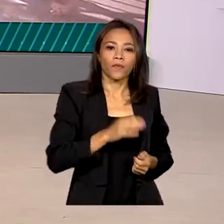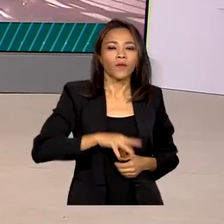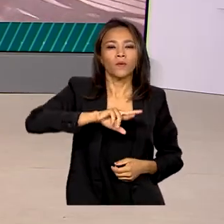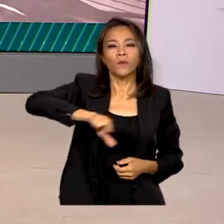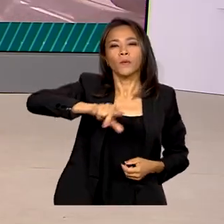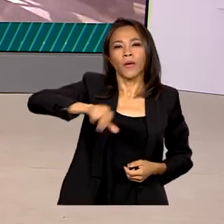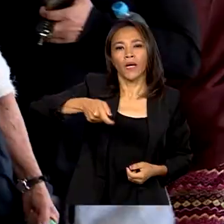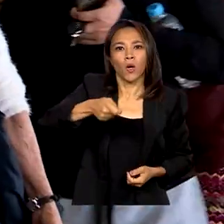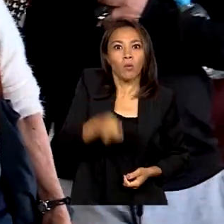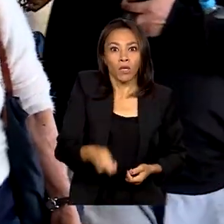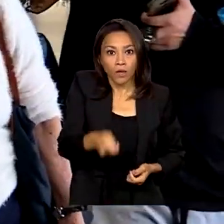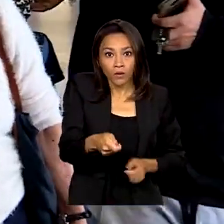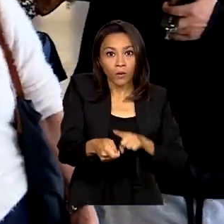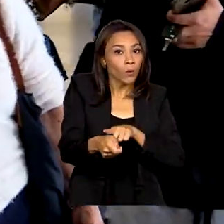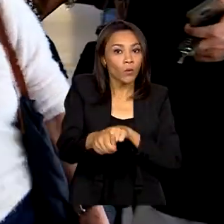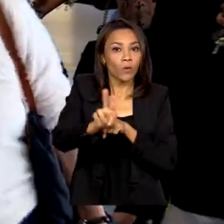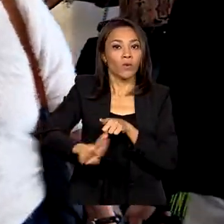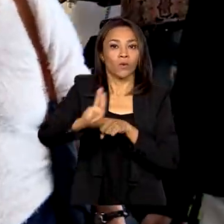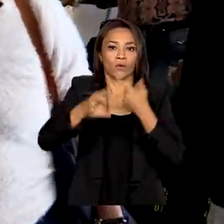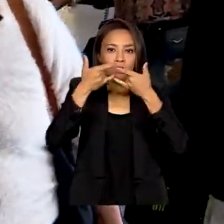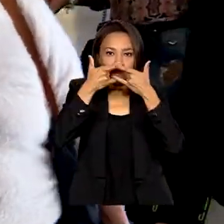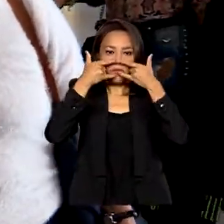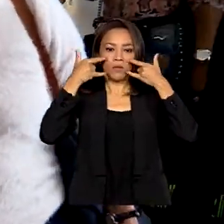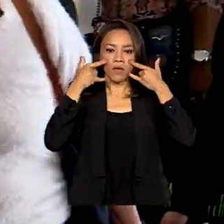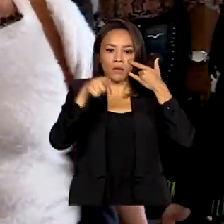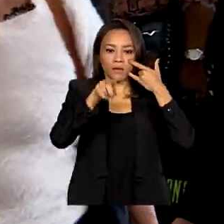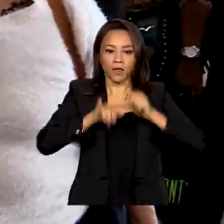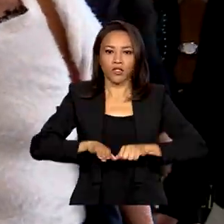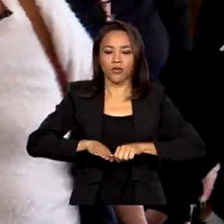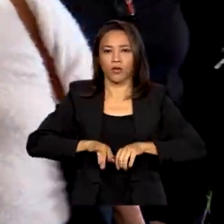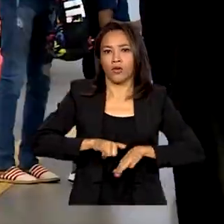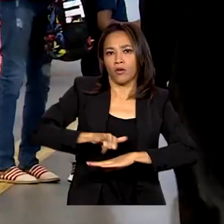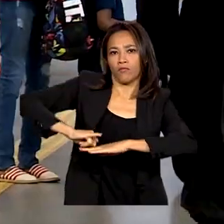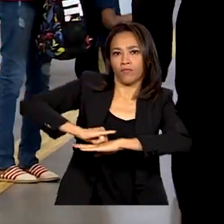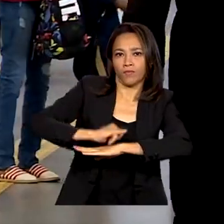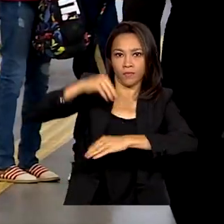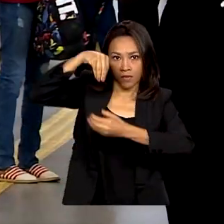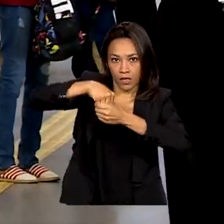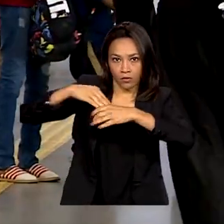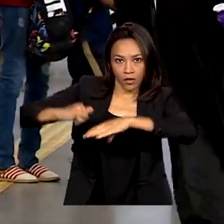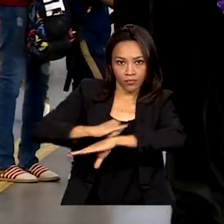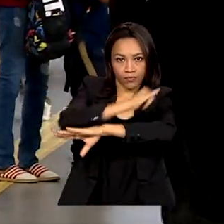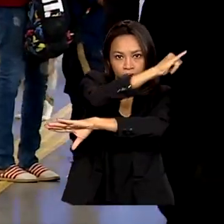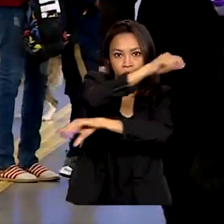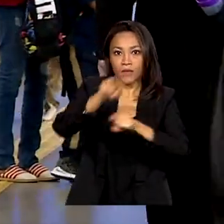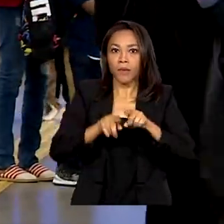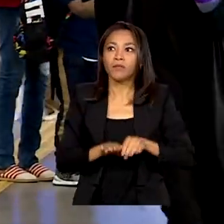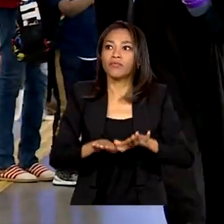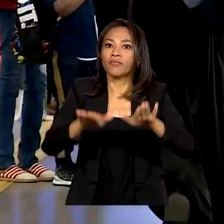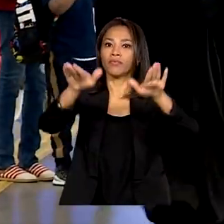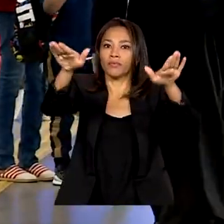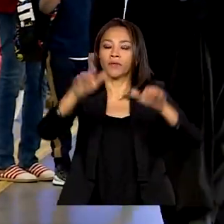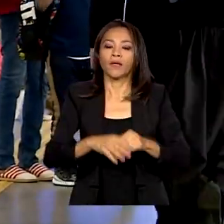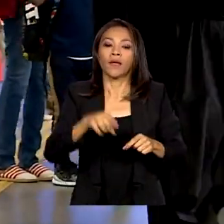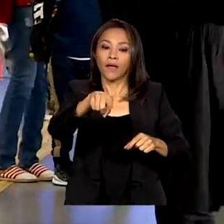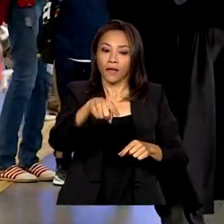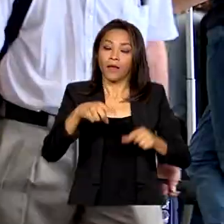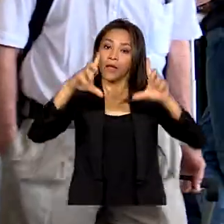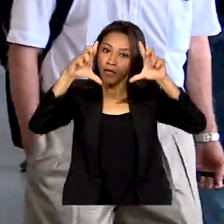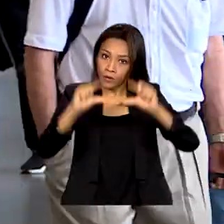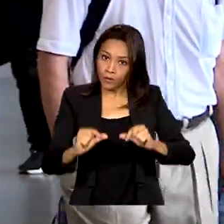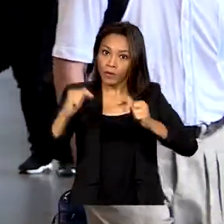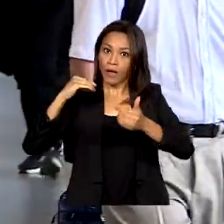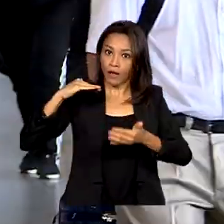obrigatório o uso de máscaras em aeroportos e aeronaves. A decisão da Anvisa levou em consideração a queda de 91